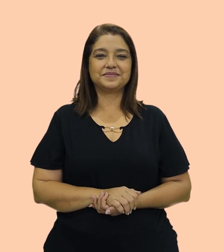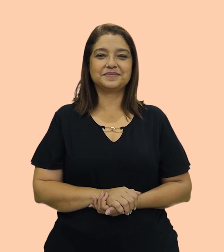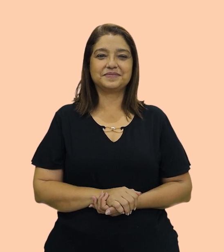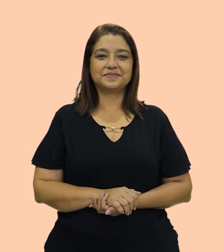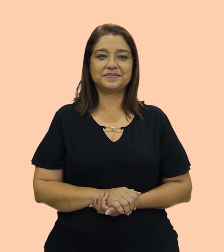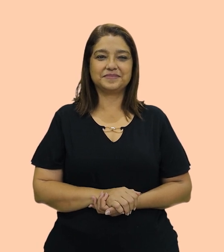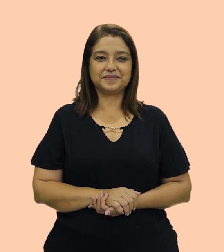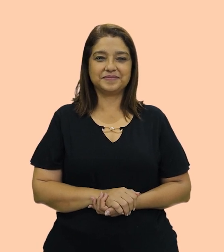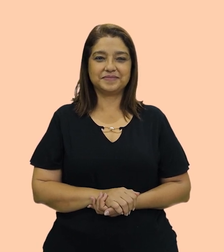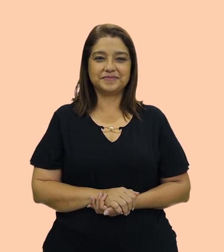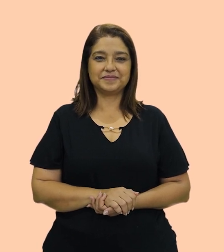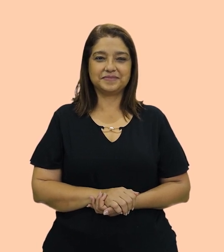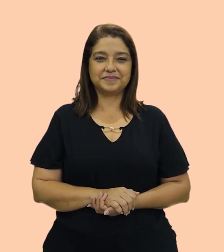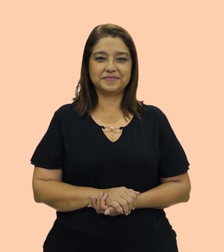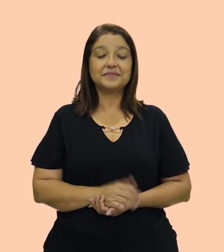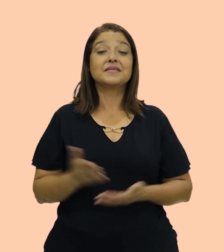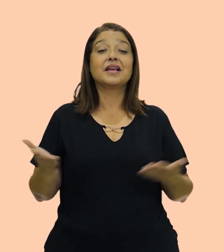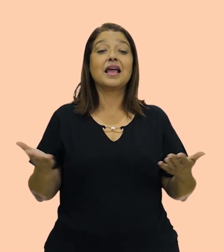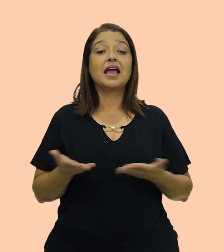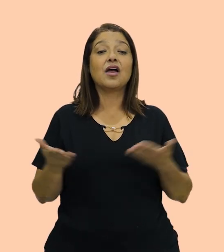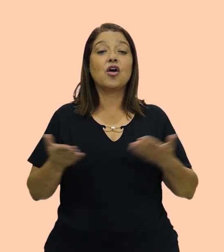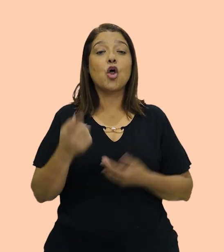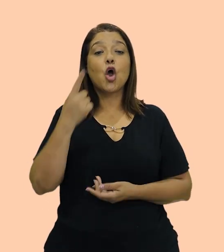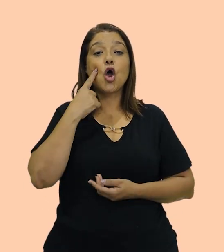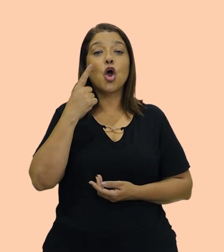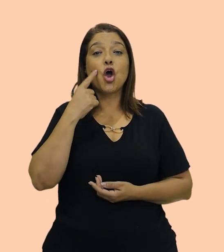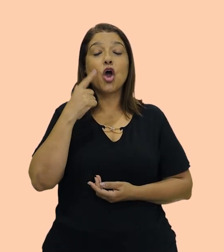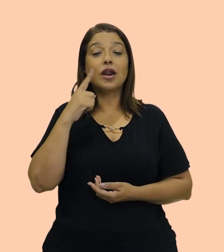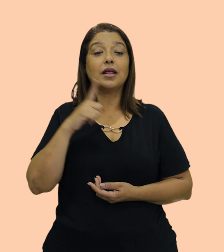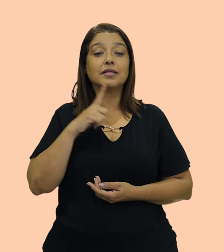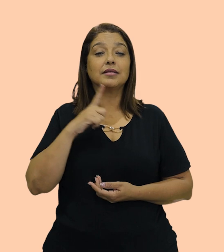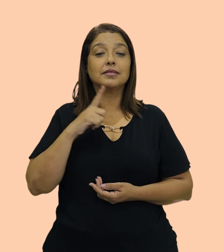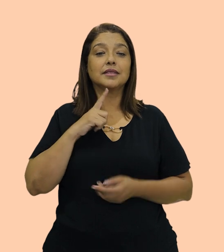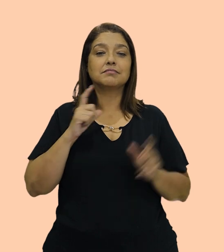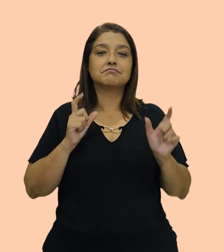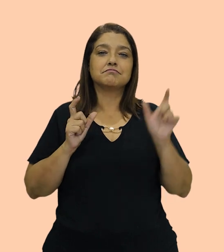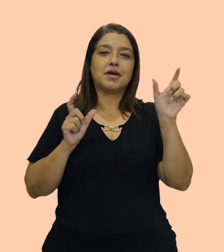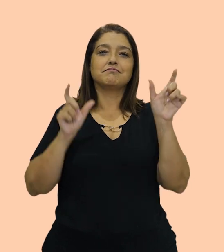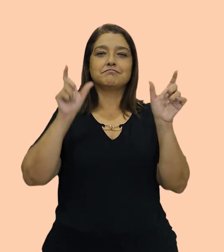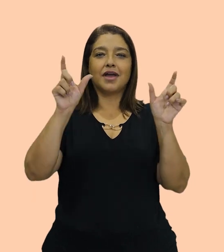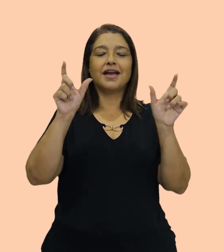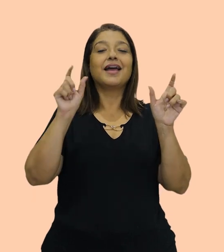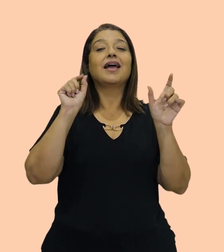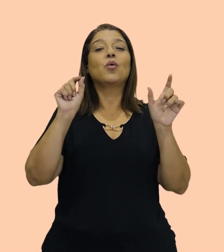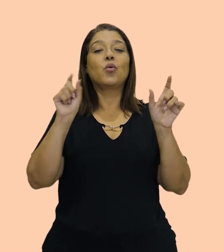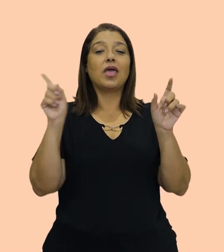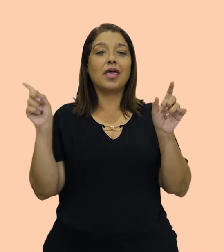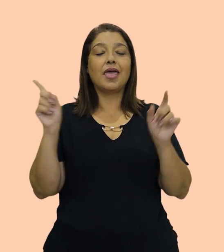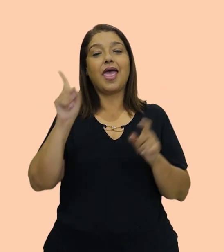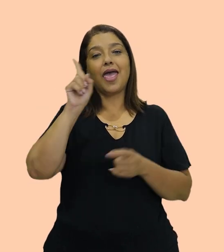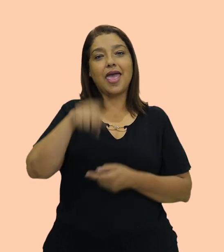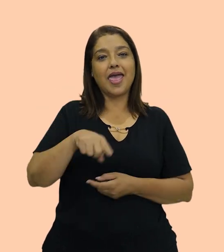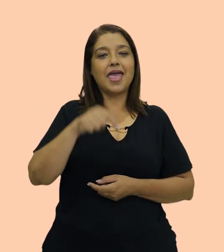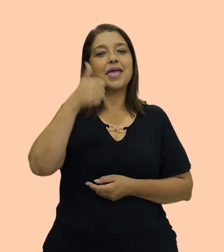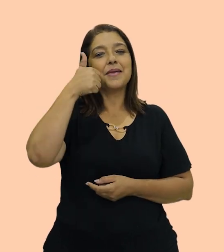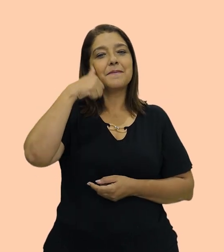Next one. E aí, vem os que chamamos agregados, né? Mother in